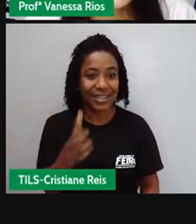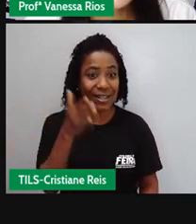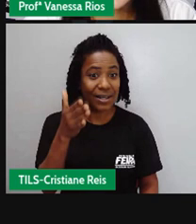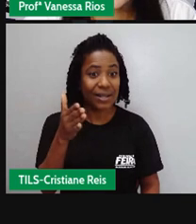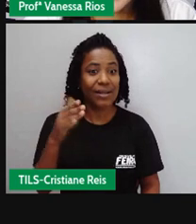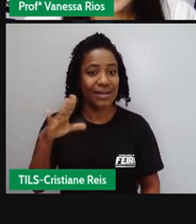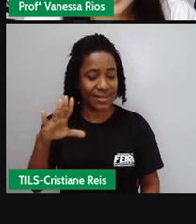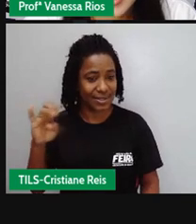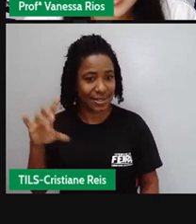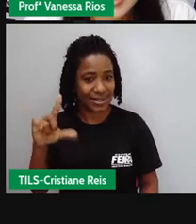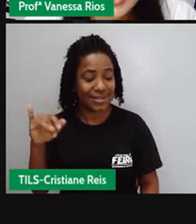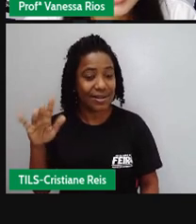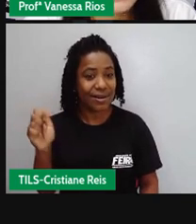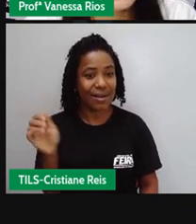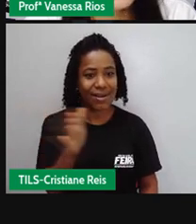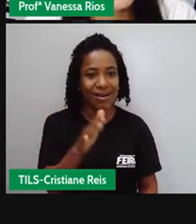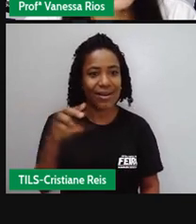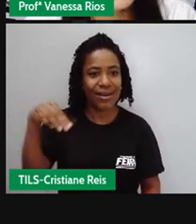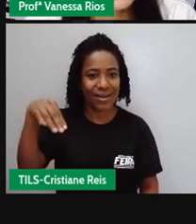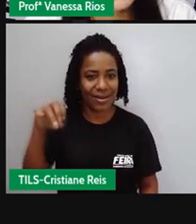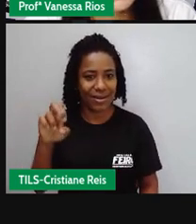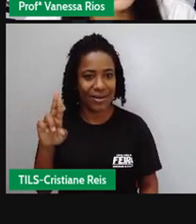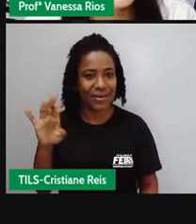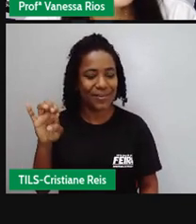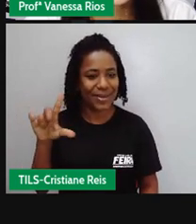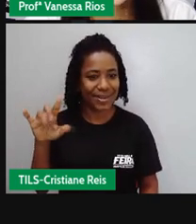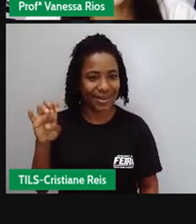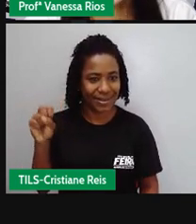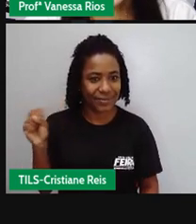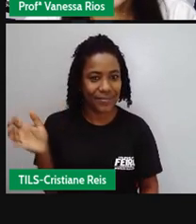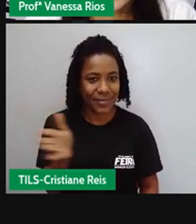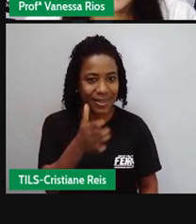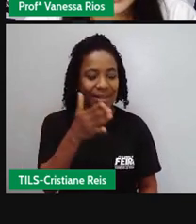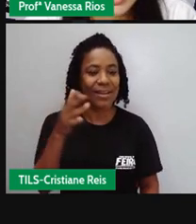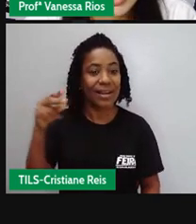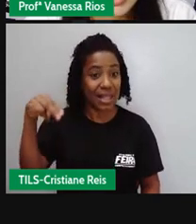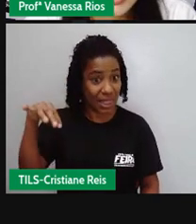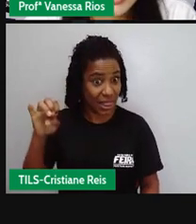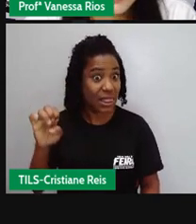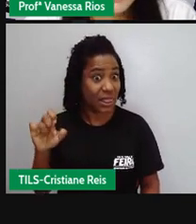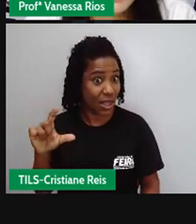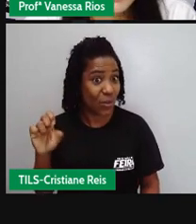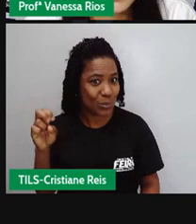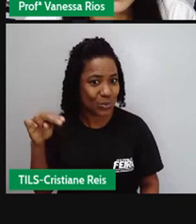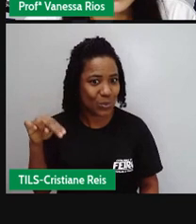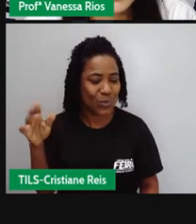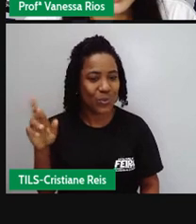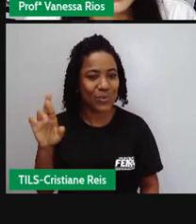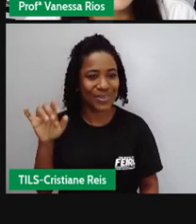Cecília Meireles, Nelson Rodrigues,